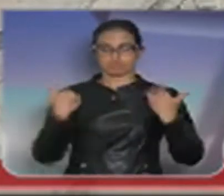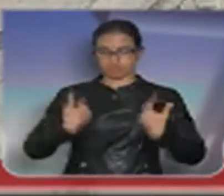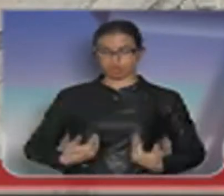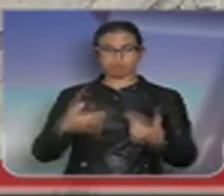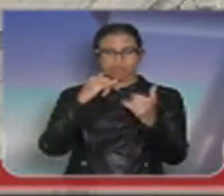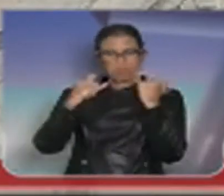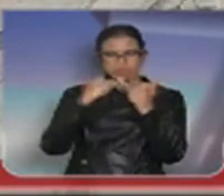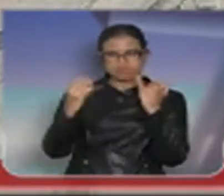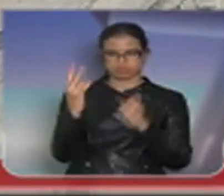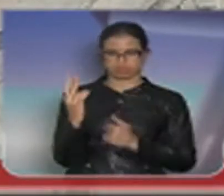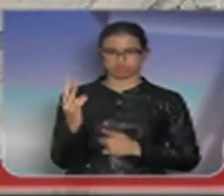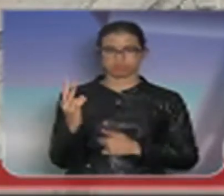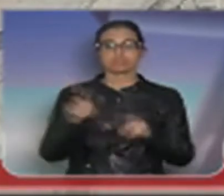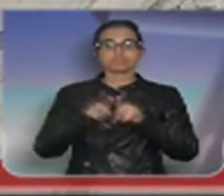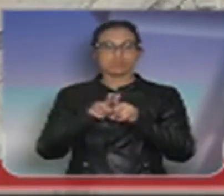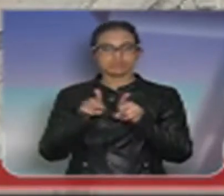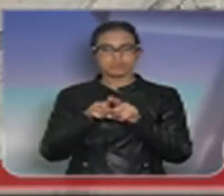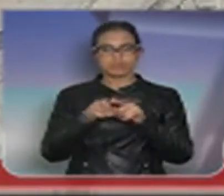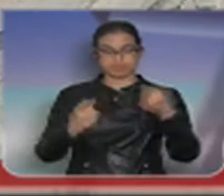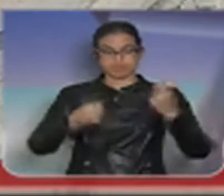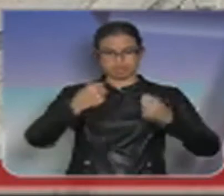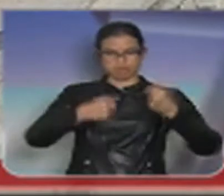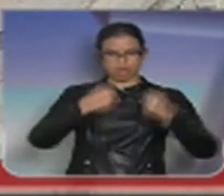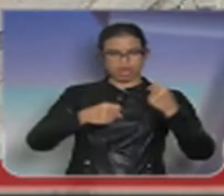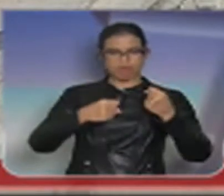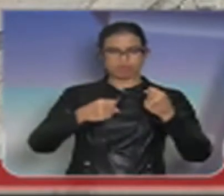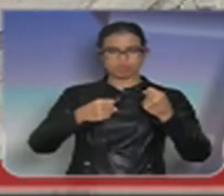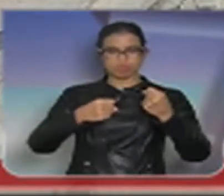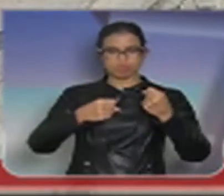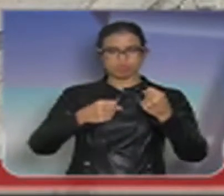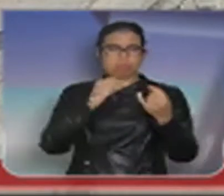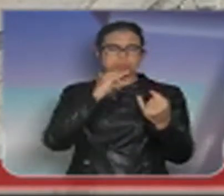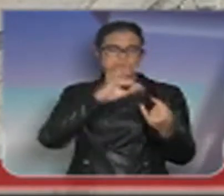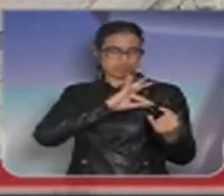do Estado de São Paulo e também com uma viatura caracterizada nos mesmos moldes.